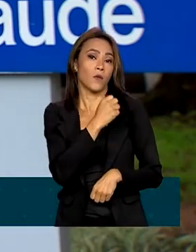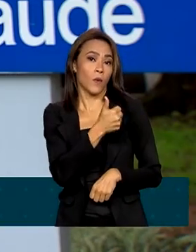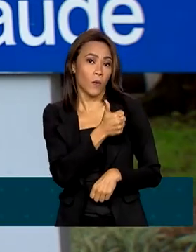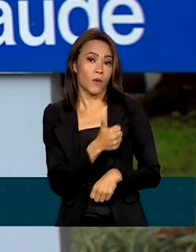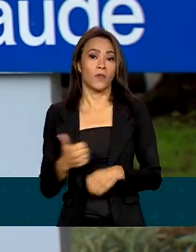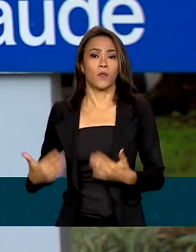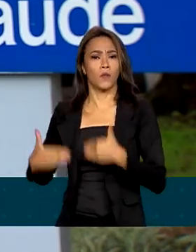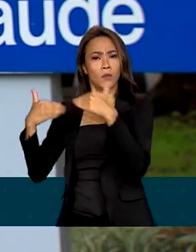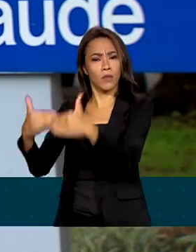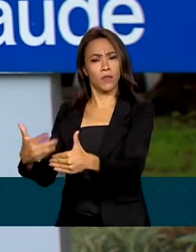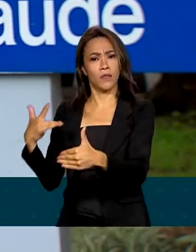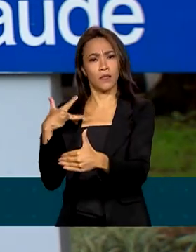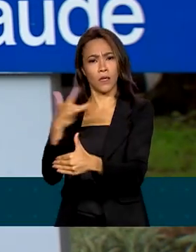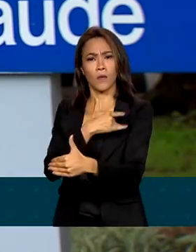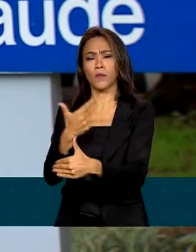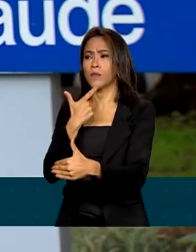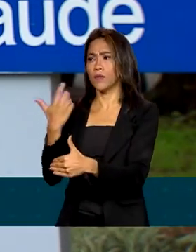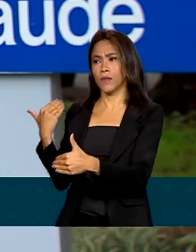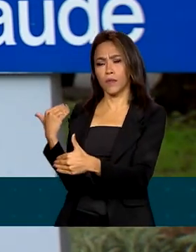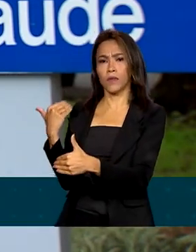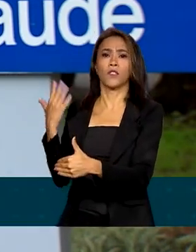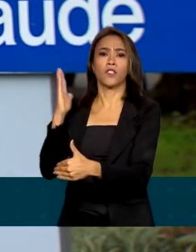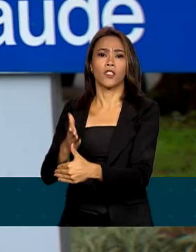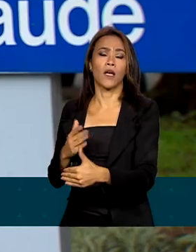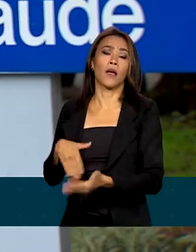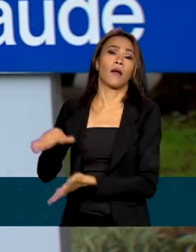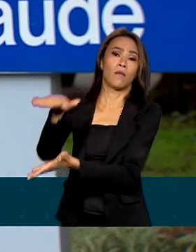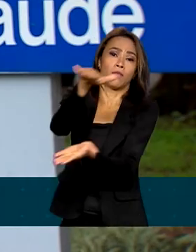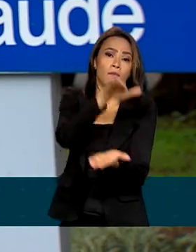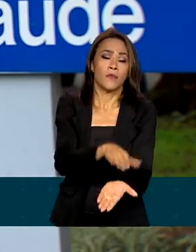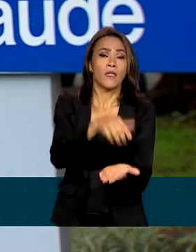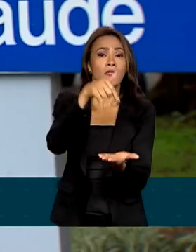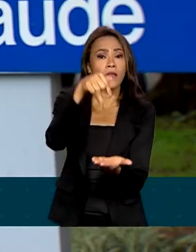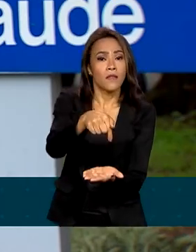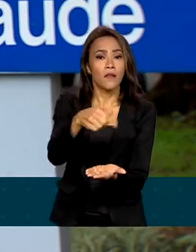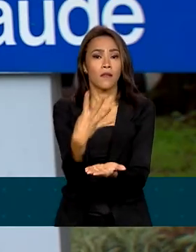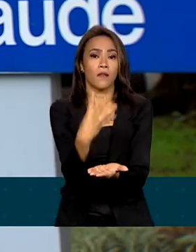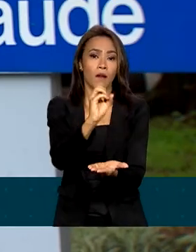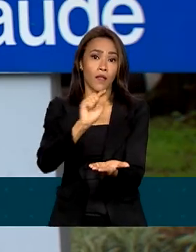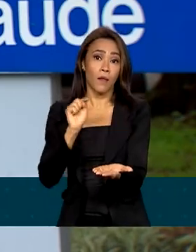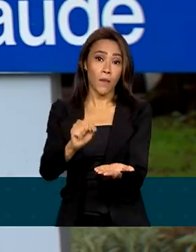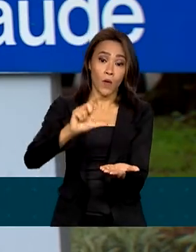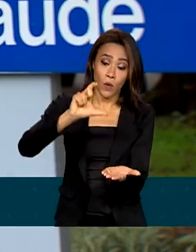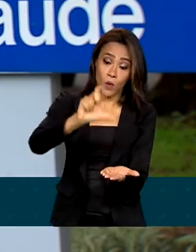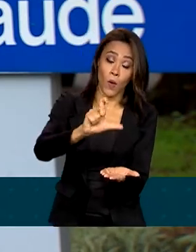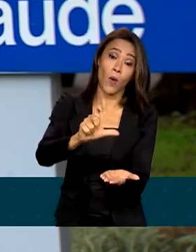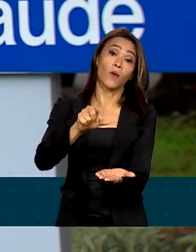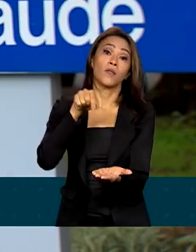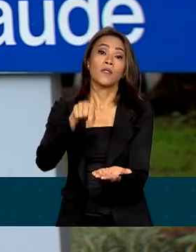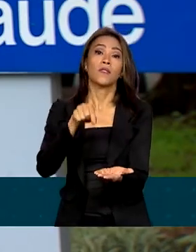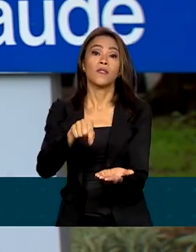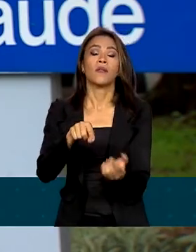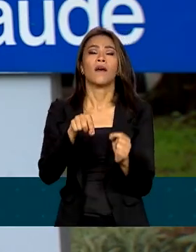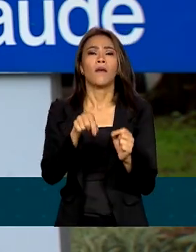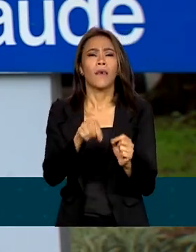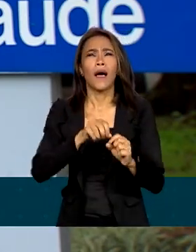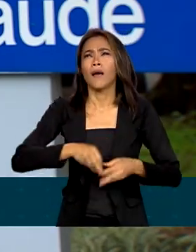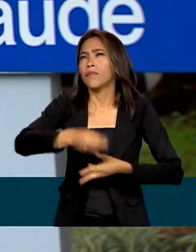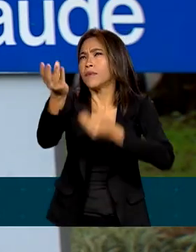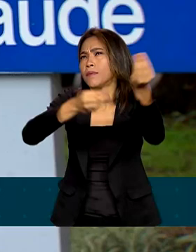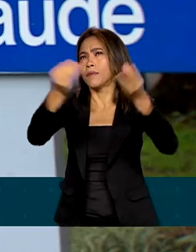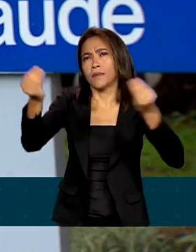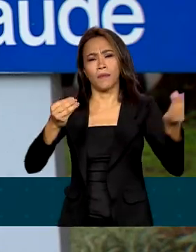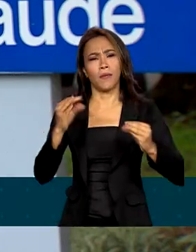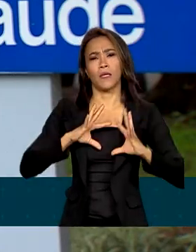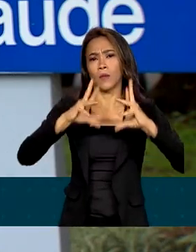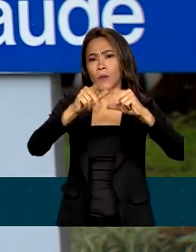enviou recentemente mais de 740 mil doses da Coronavac a todos os estados e o Distrito